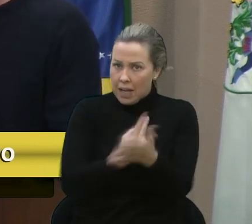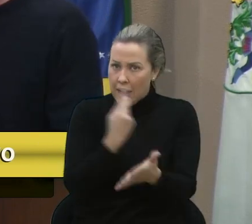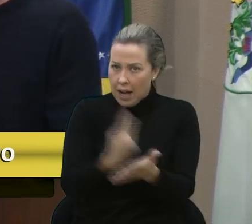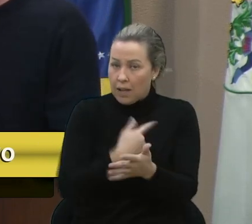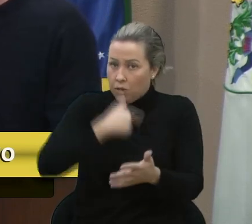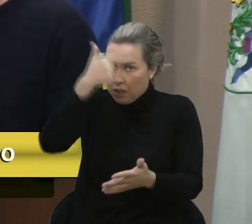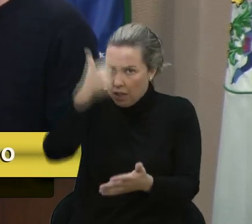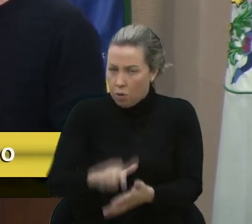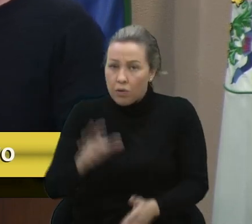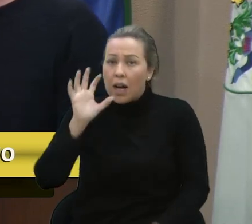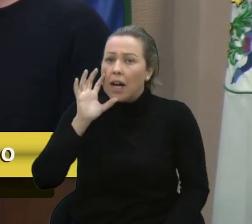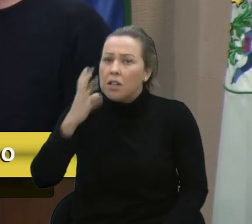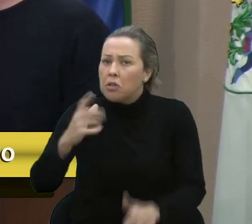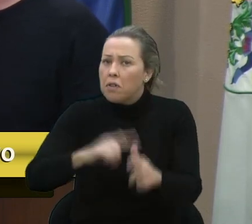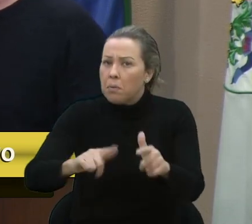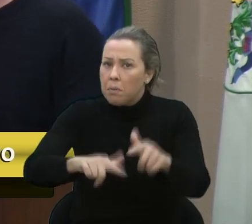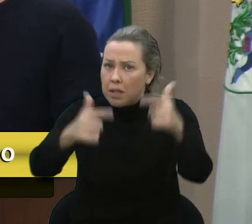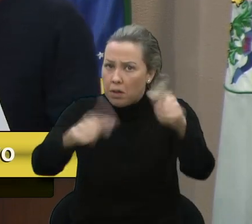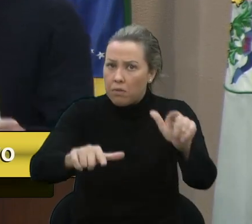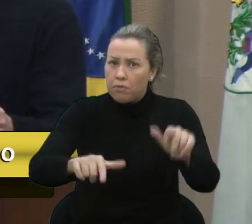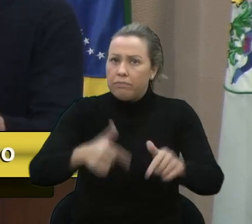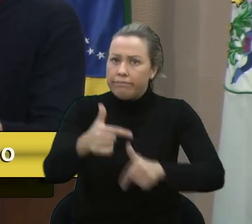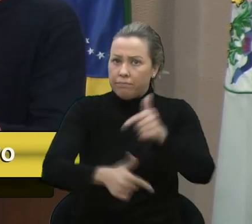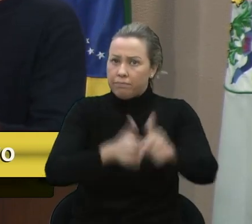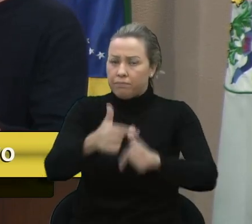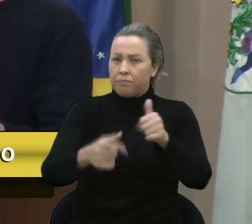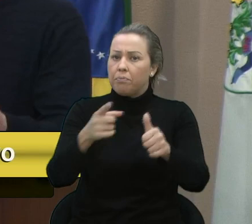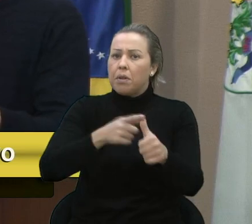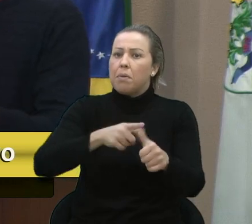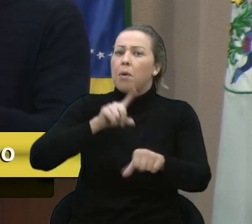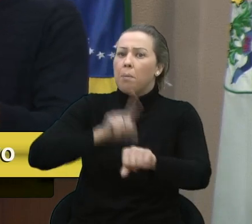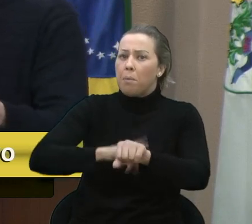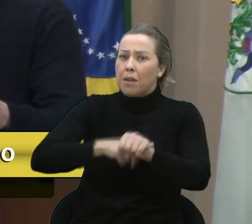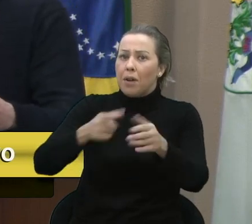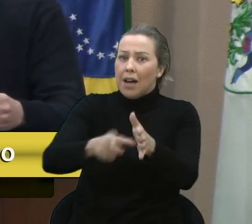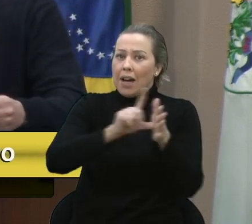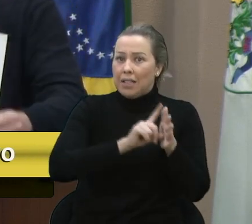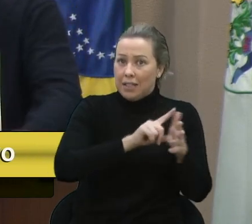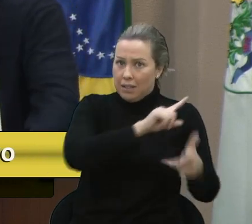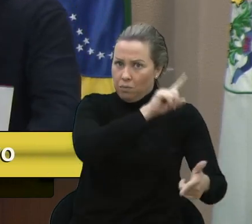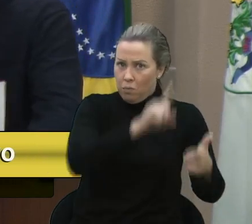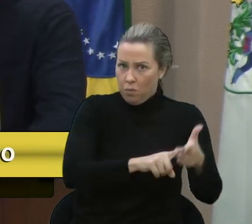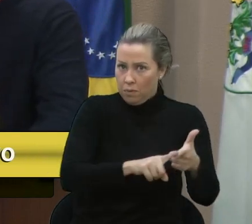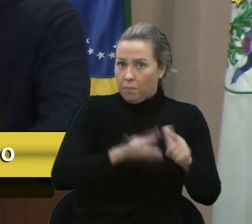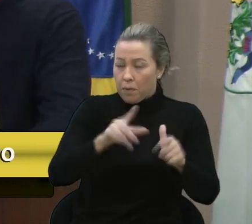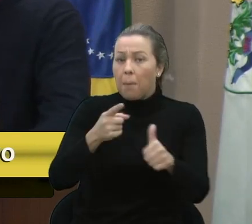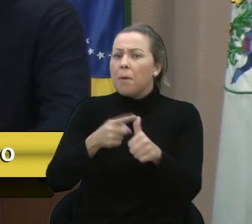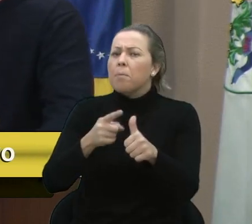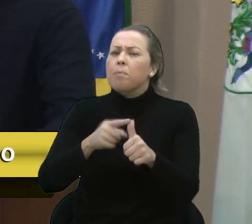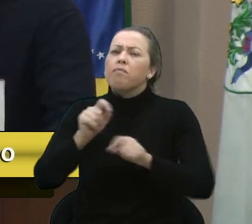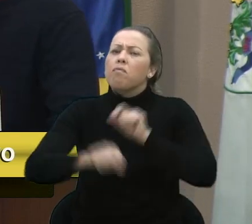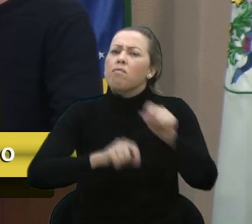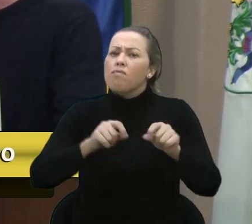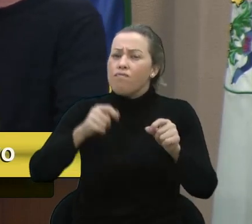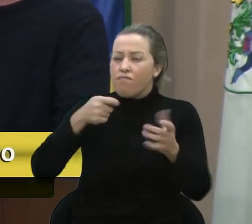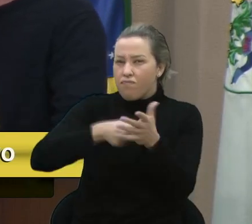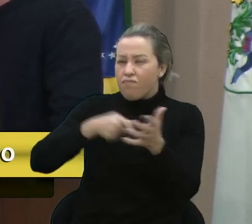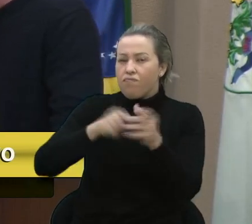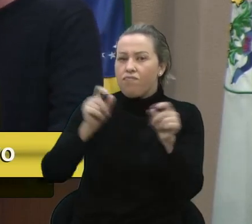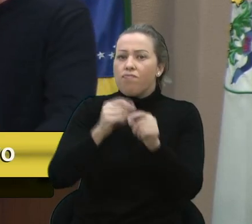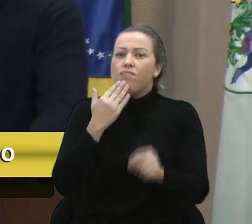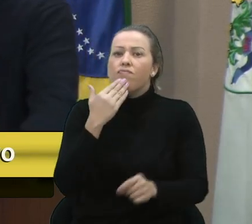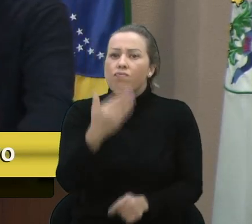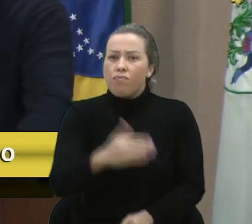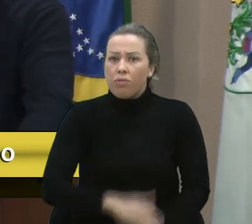lá, vamos tentar resolver o problema dos nossos trabalhadores num primeiro momento, antes de chegar ao segundo momento. No primeiro momento, o que a gente poderia pedir?